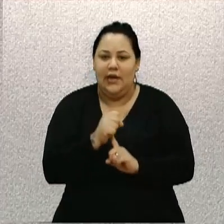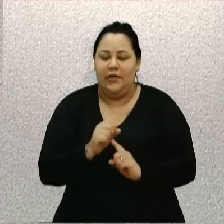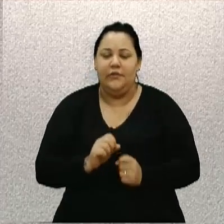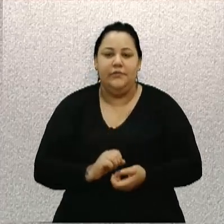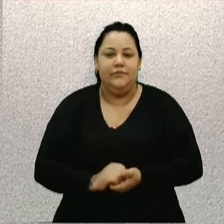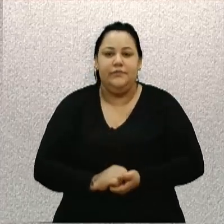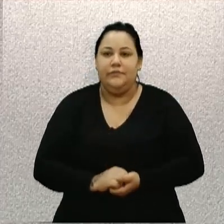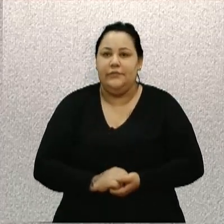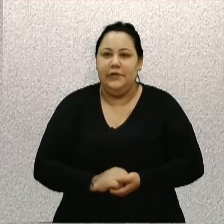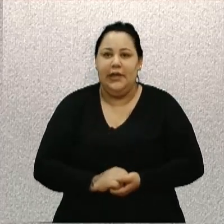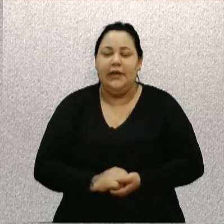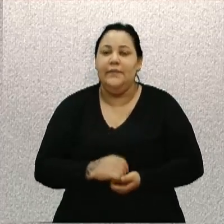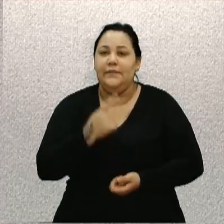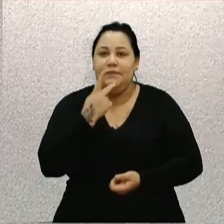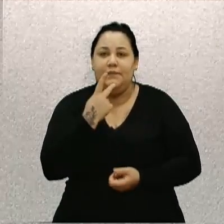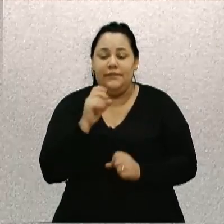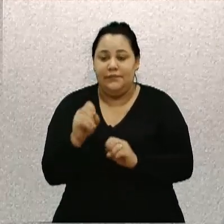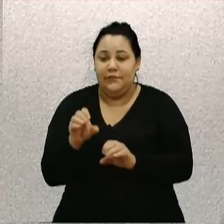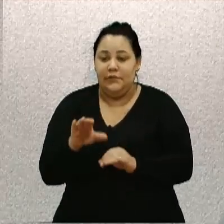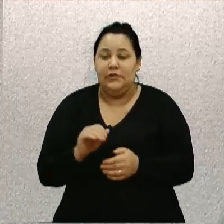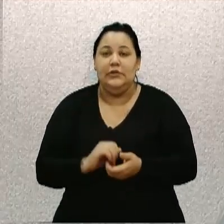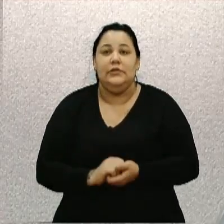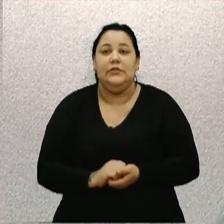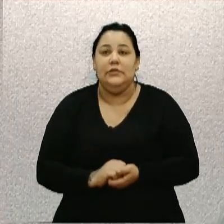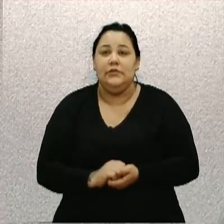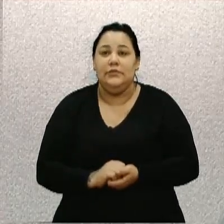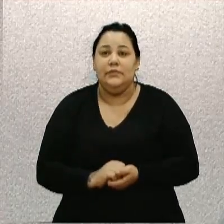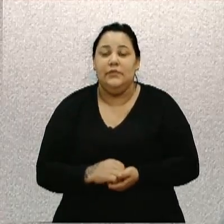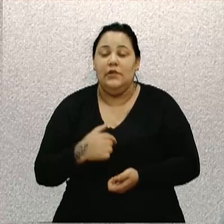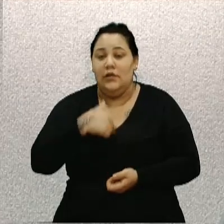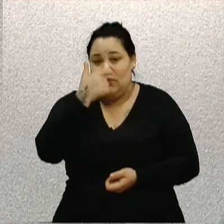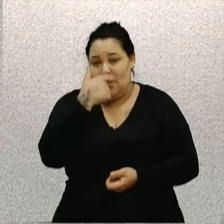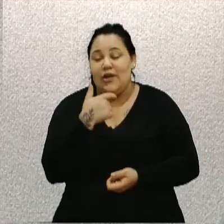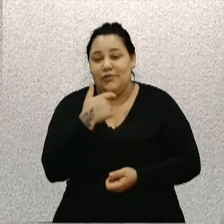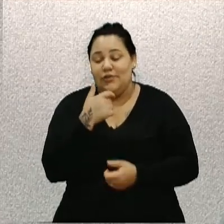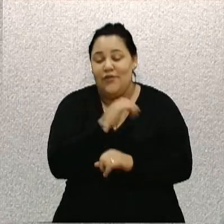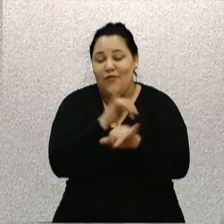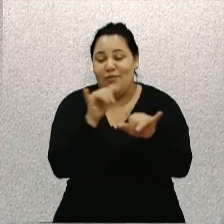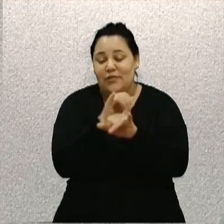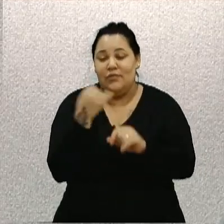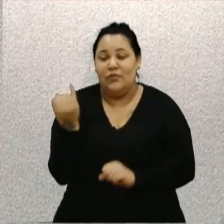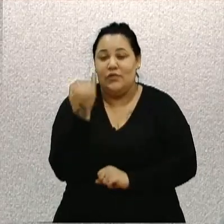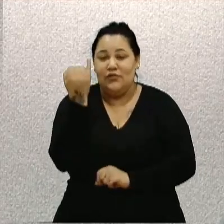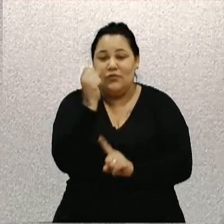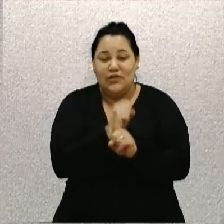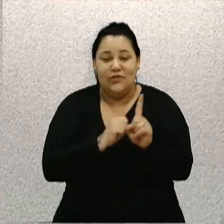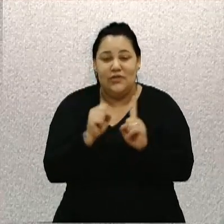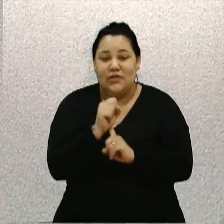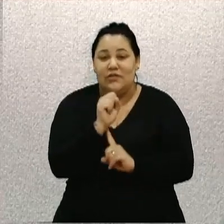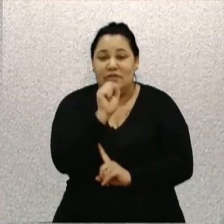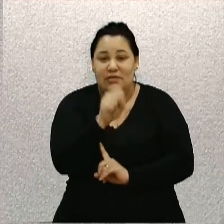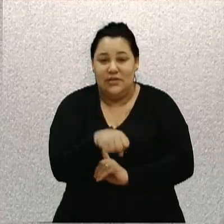E, quando a gente fala em educação, gente fala de uma das bandeiras mais caras para a sociedade, mais importantes,